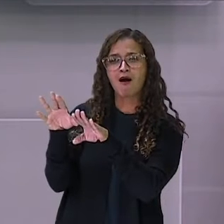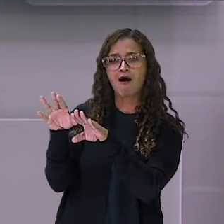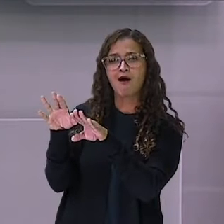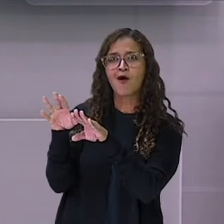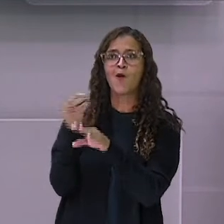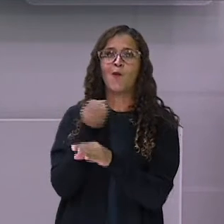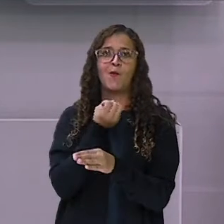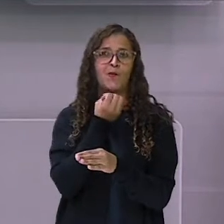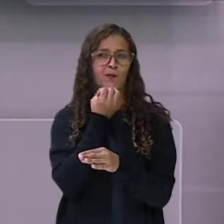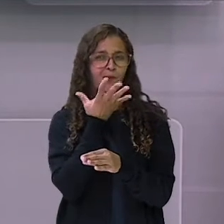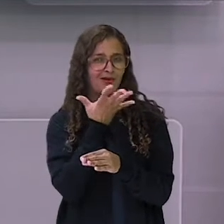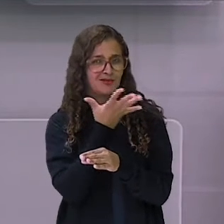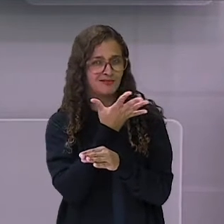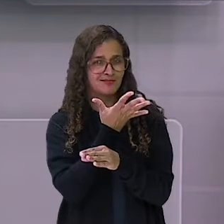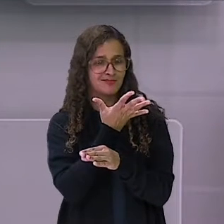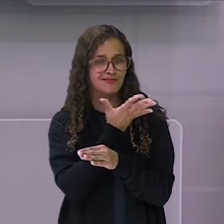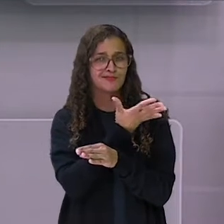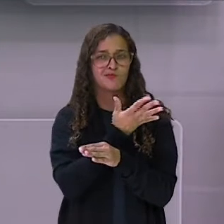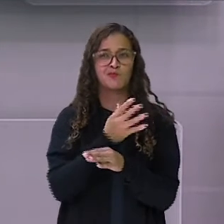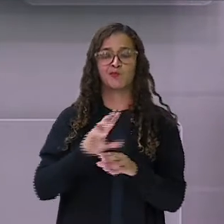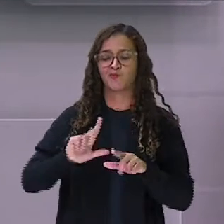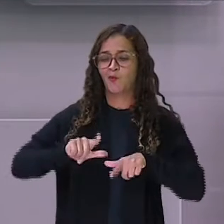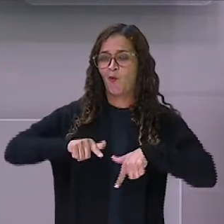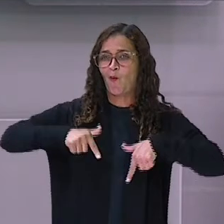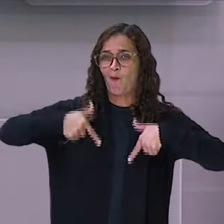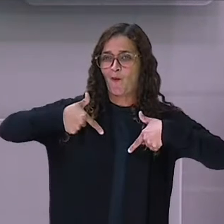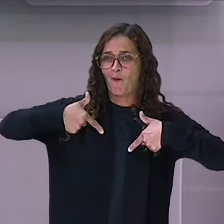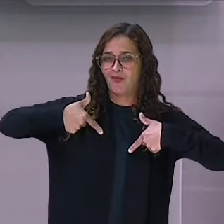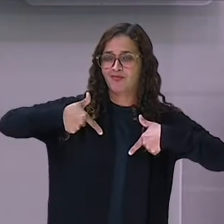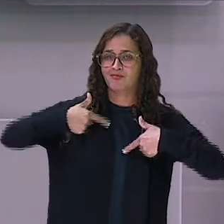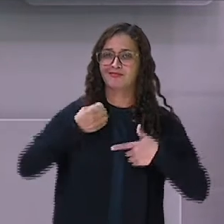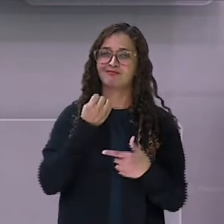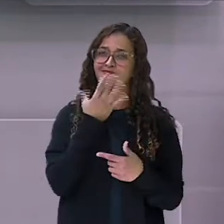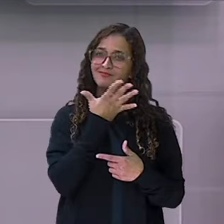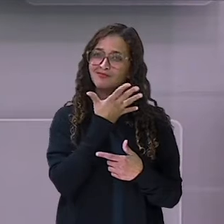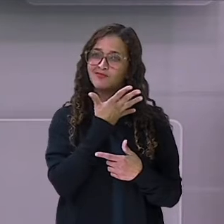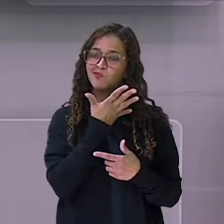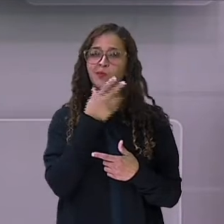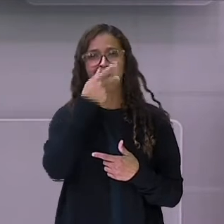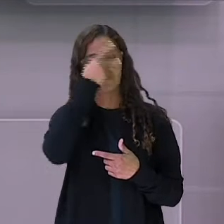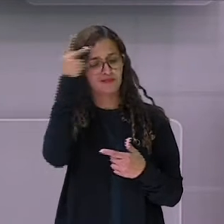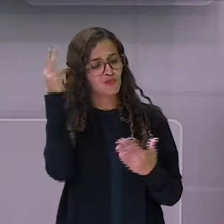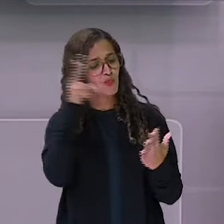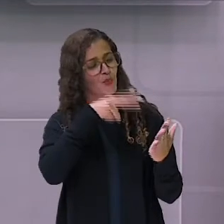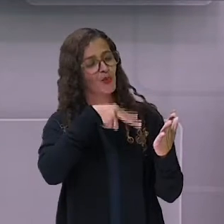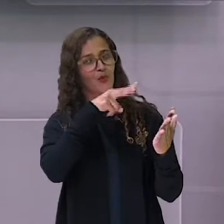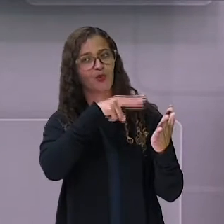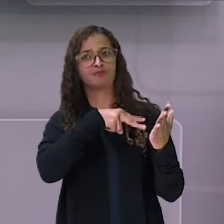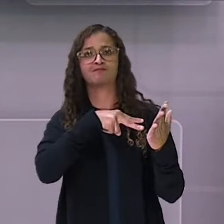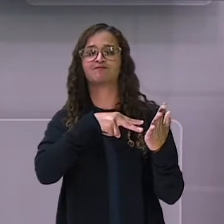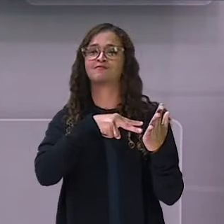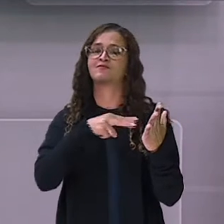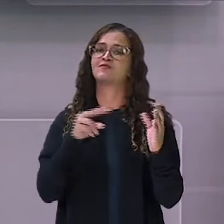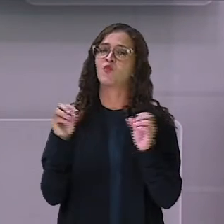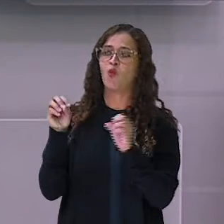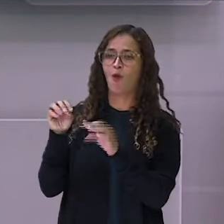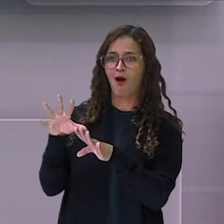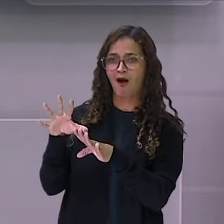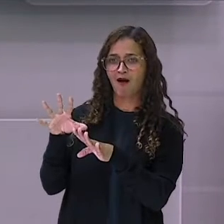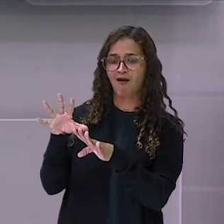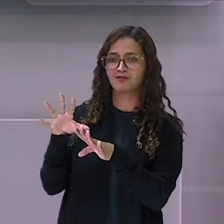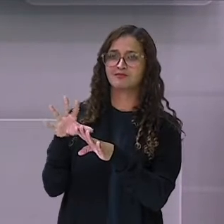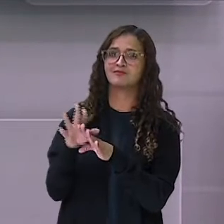boas para você, para mim, para quem estiver lendo. Sim, ensinar bons